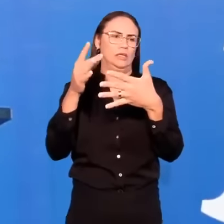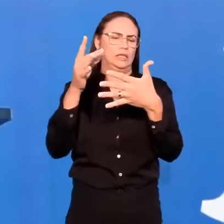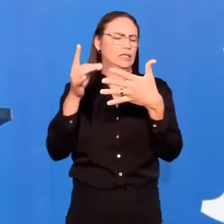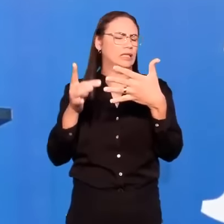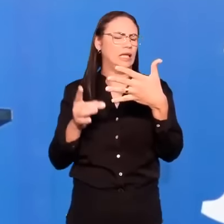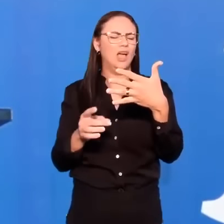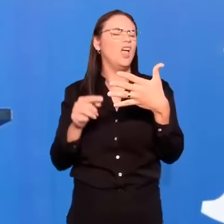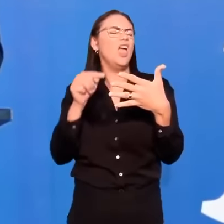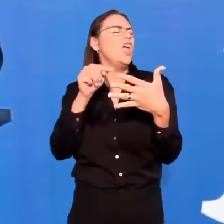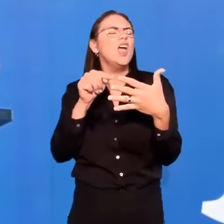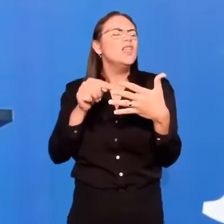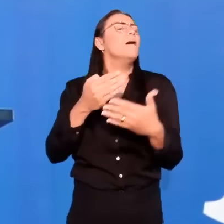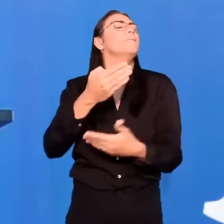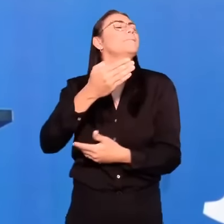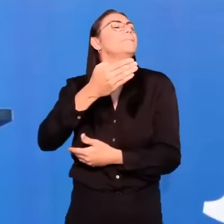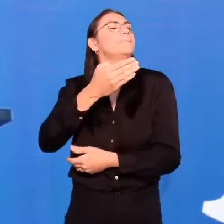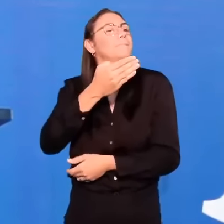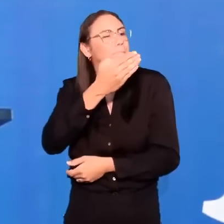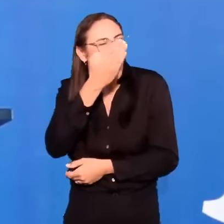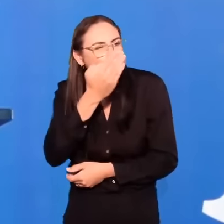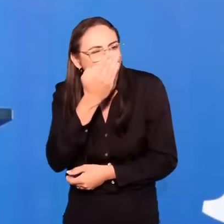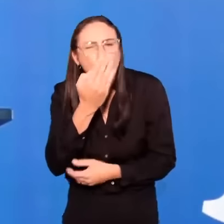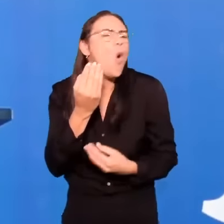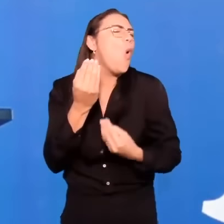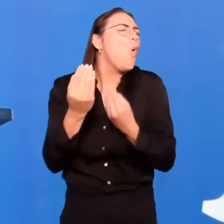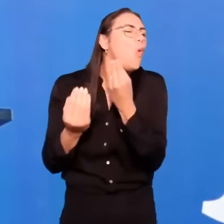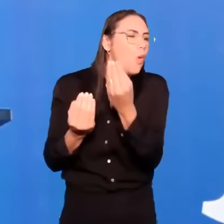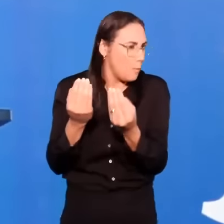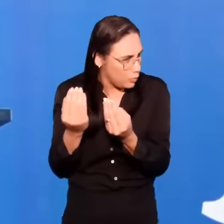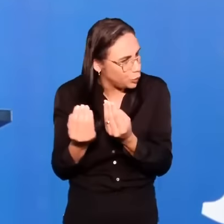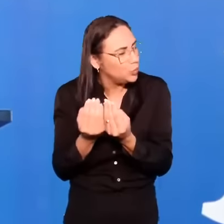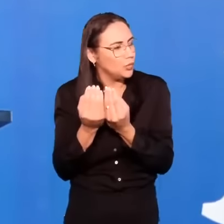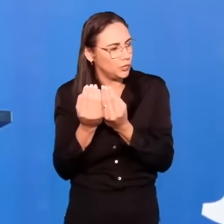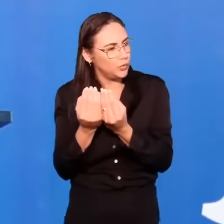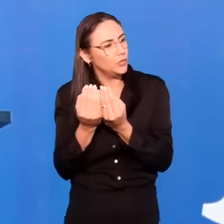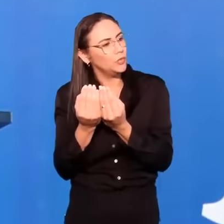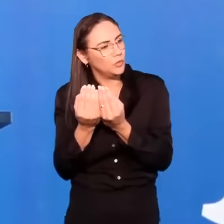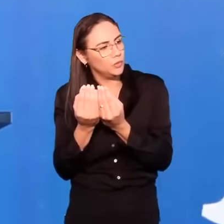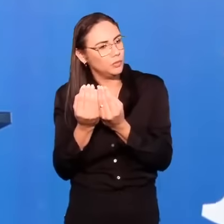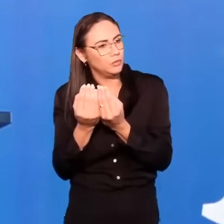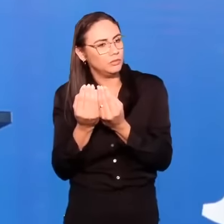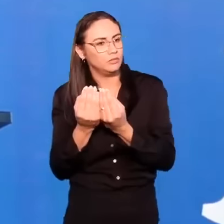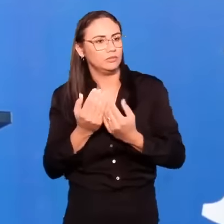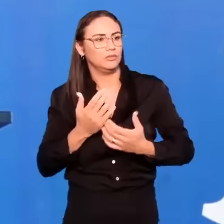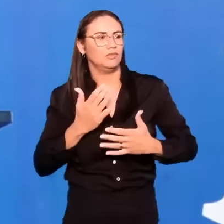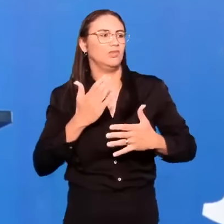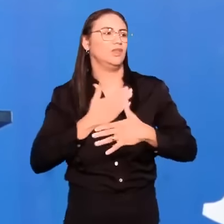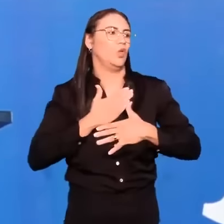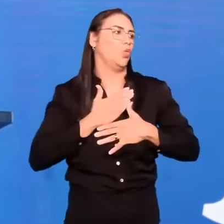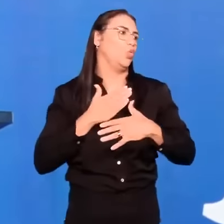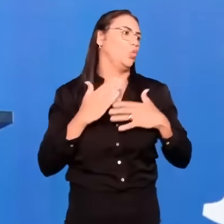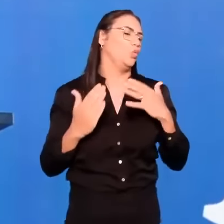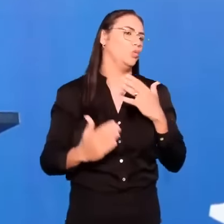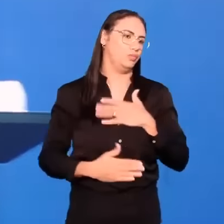é cometido. Ele vai no objeto. Aonde é? O corpo. O corpo é